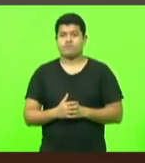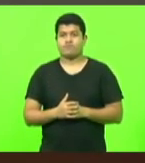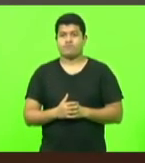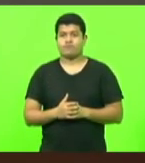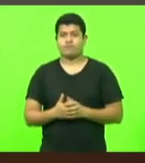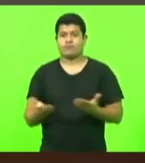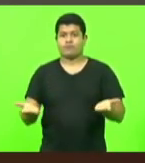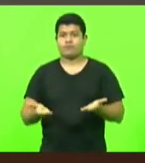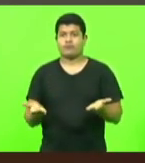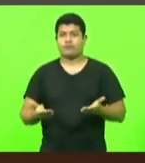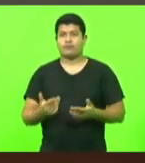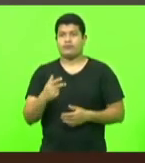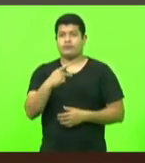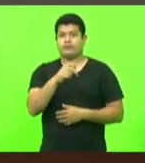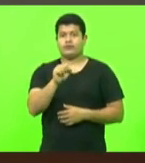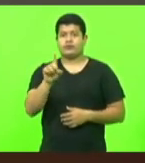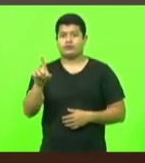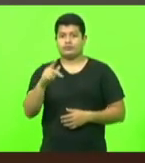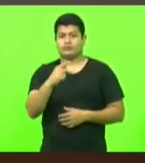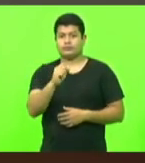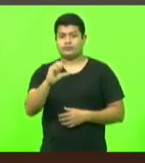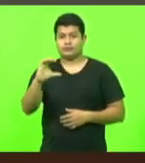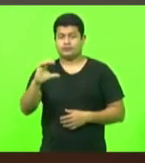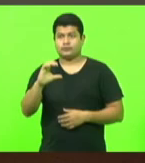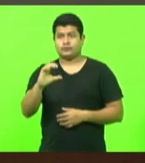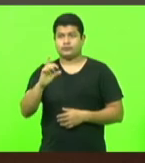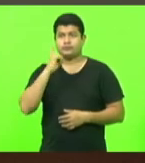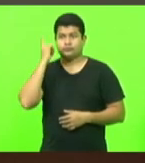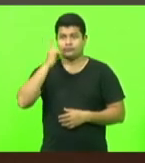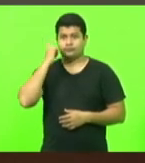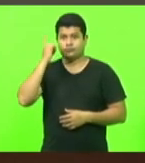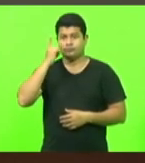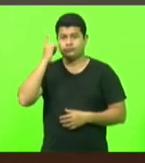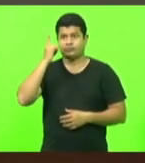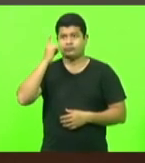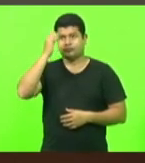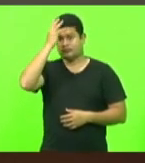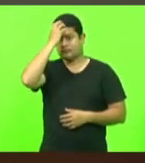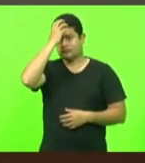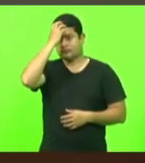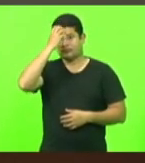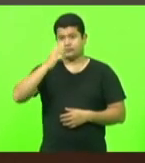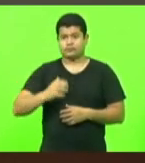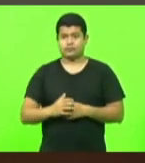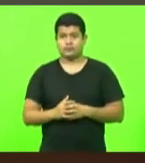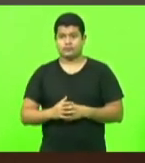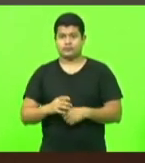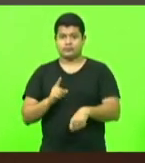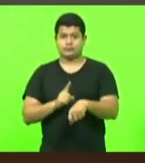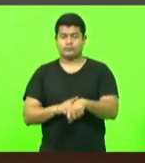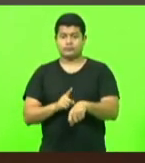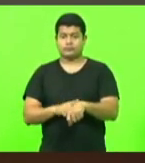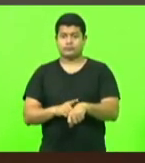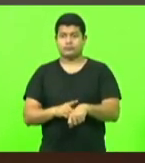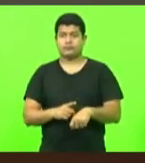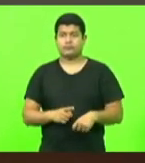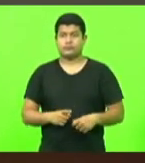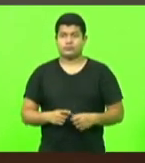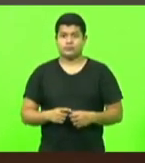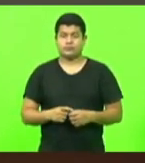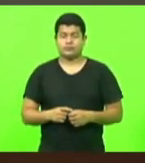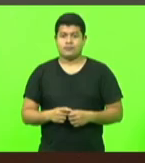PSD, PSC, deputado Ismael dos Santos, com a palavra, deputado Ismael.